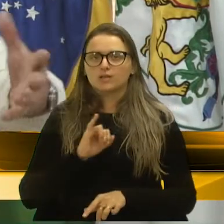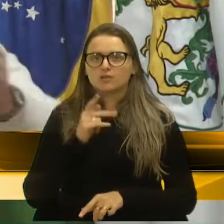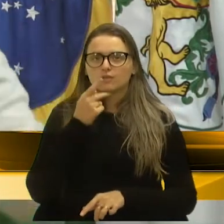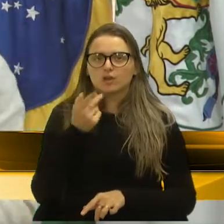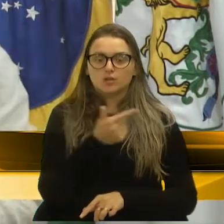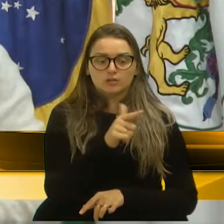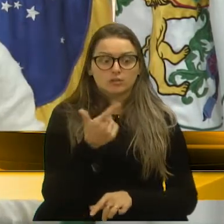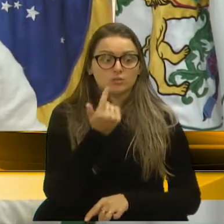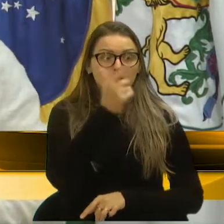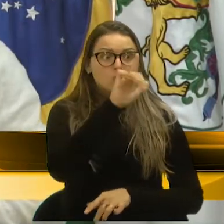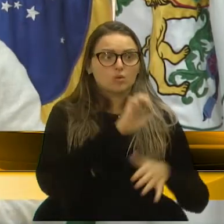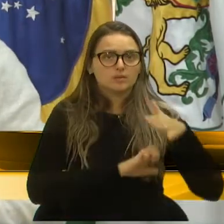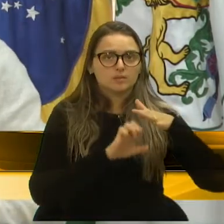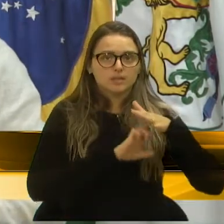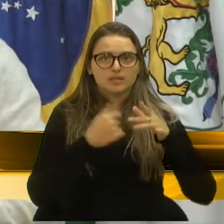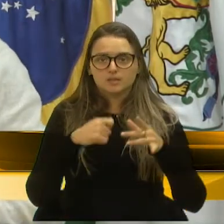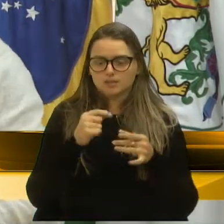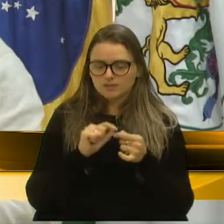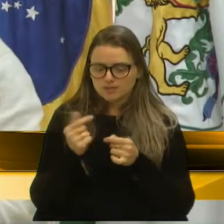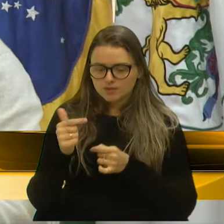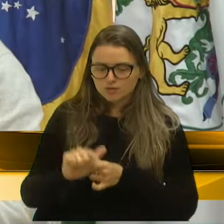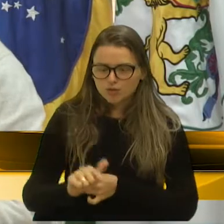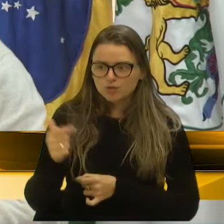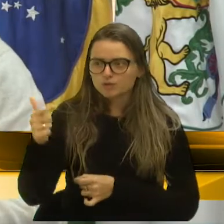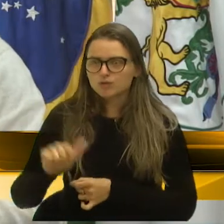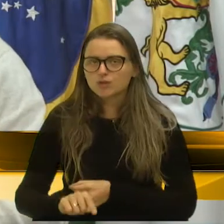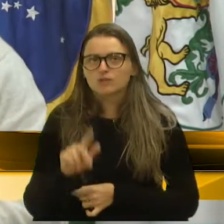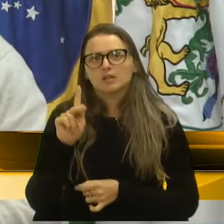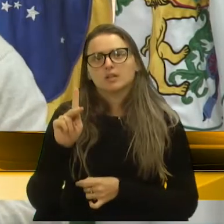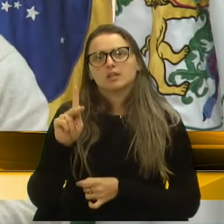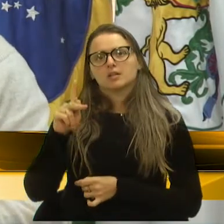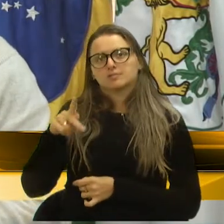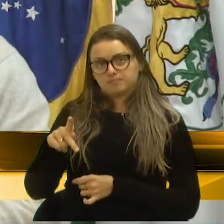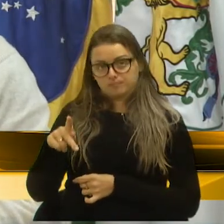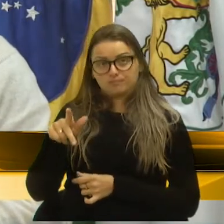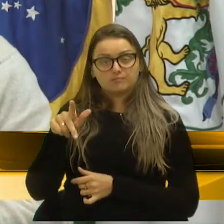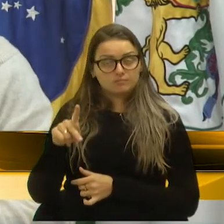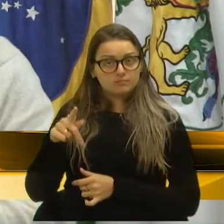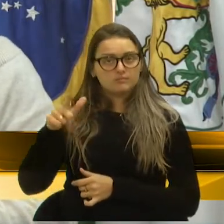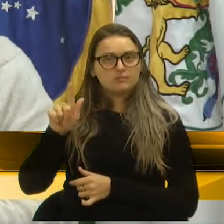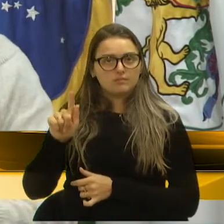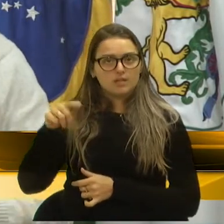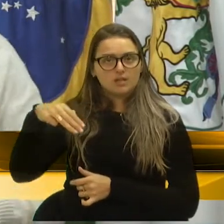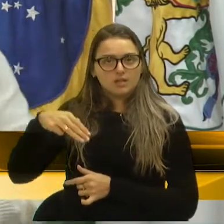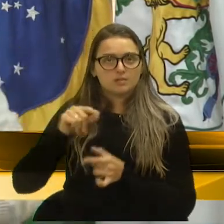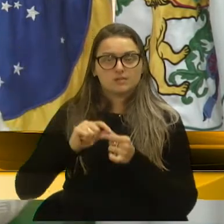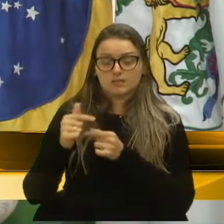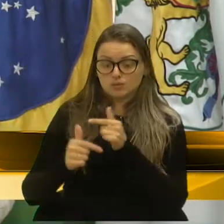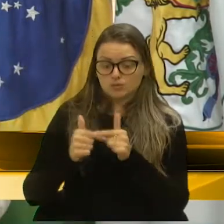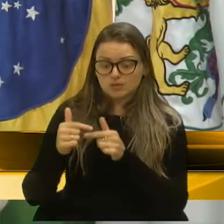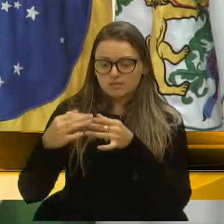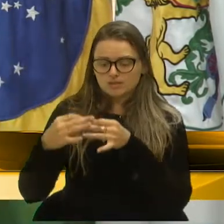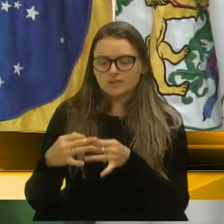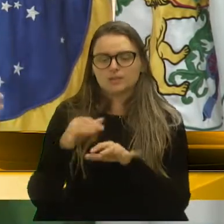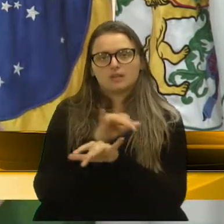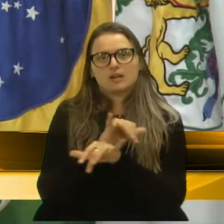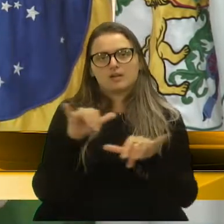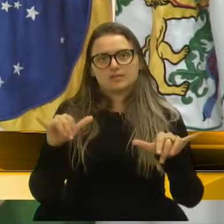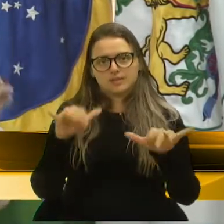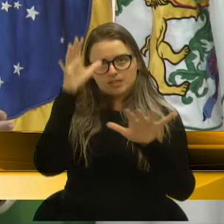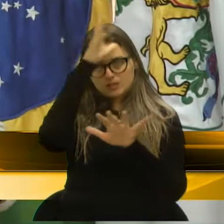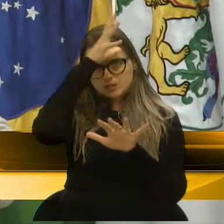e vai ter que refazer de novo, então a PGM está fazendo o seu trabalho correto, alertando o